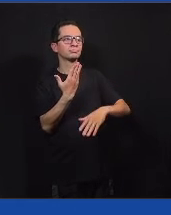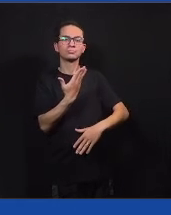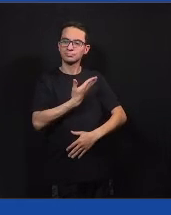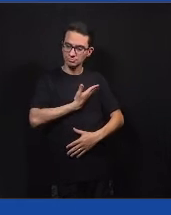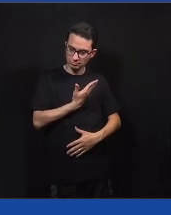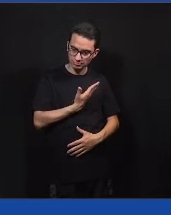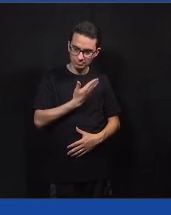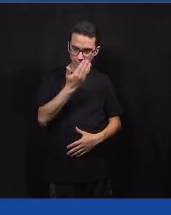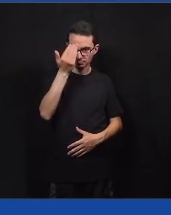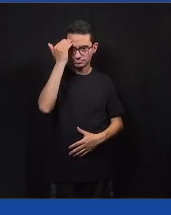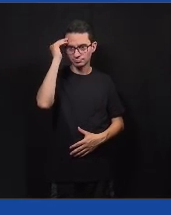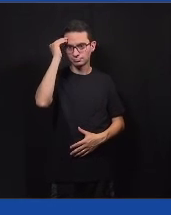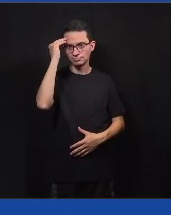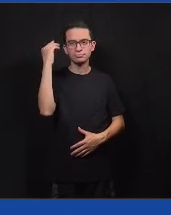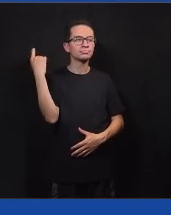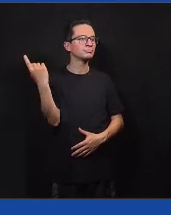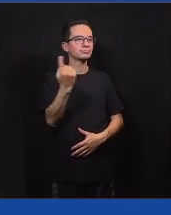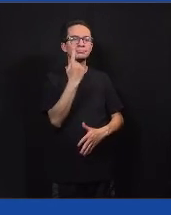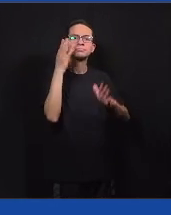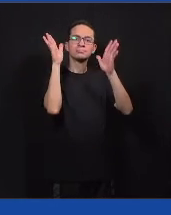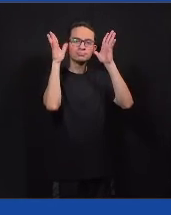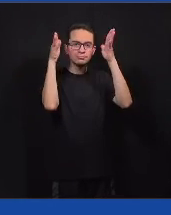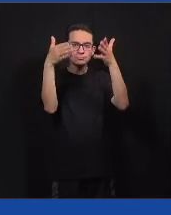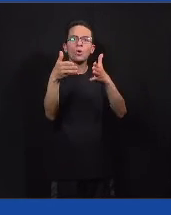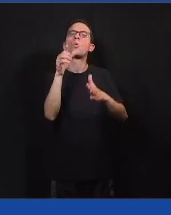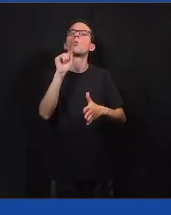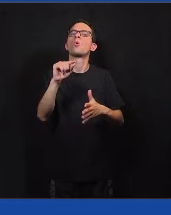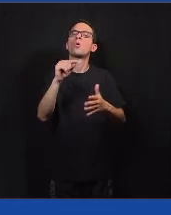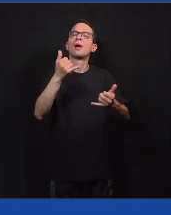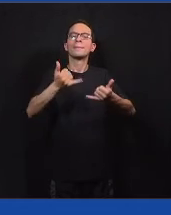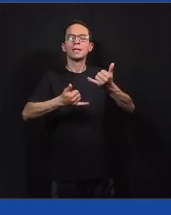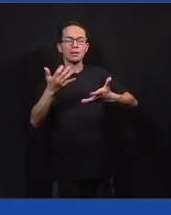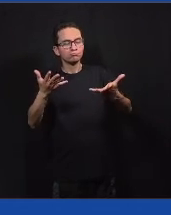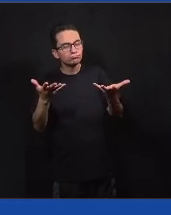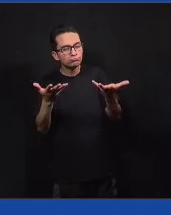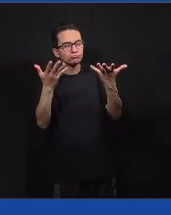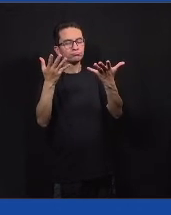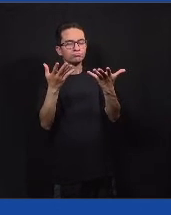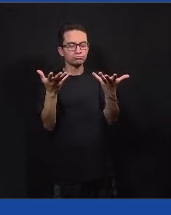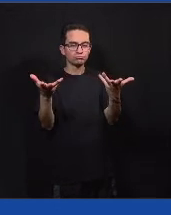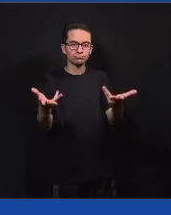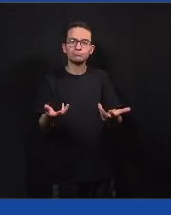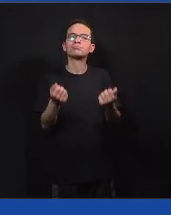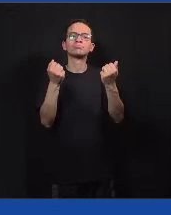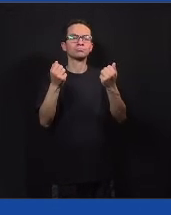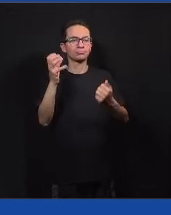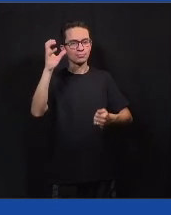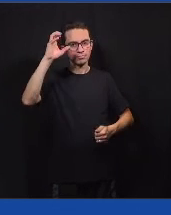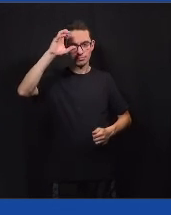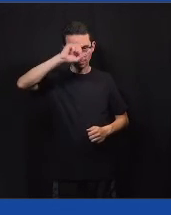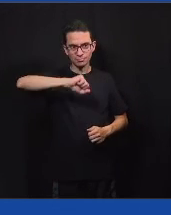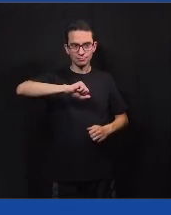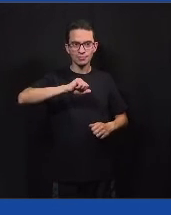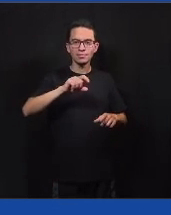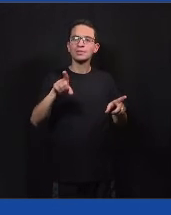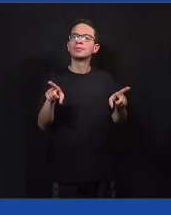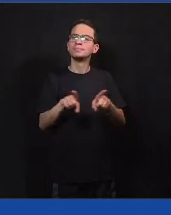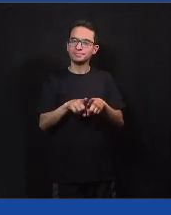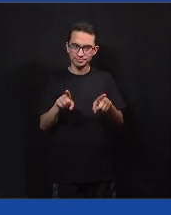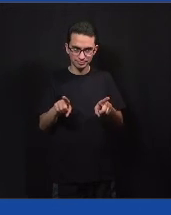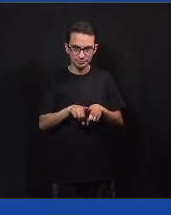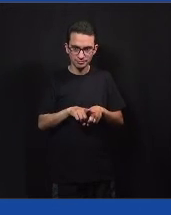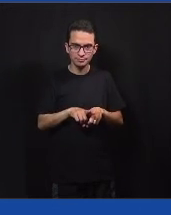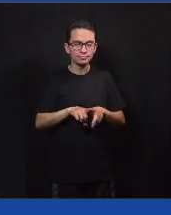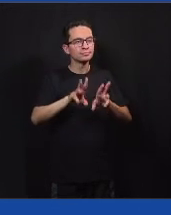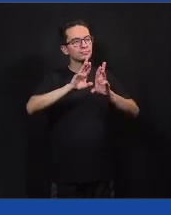né, talvez a gente possa focar em jogos mais construtivos, né, jogos de aprendizagem, e aí vocês vão encontrar jogos de todos